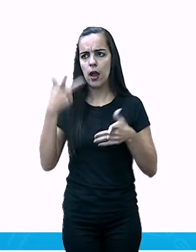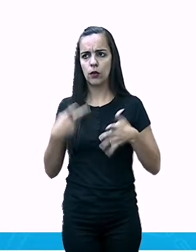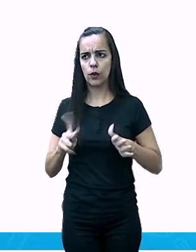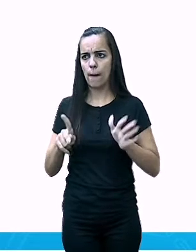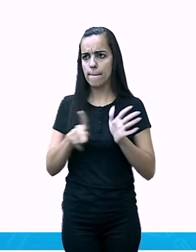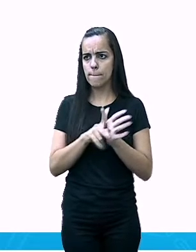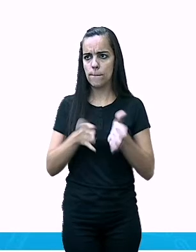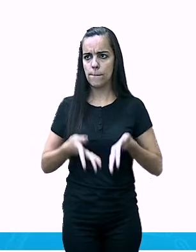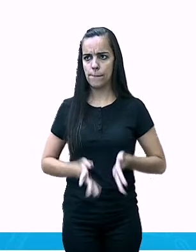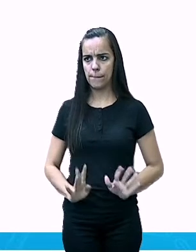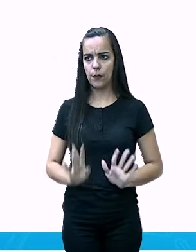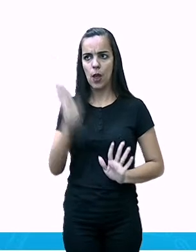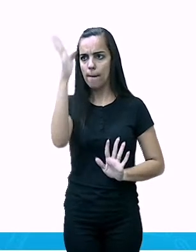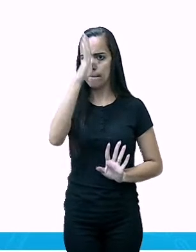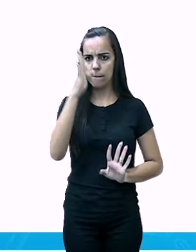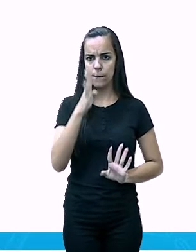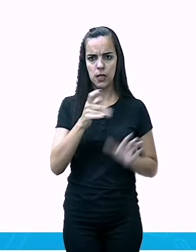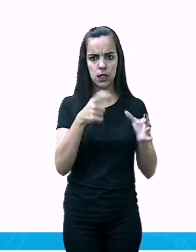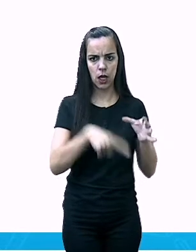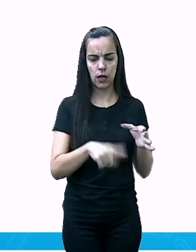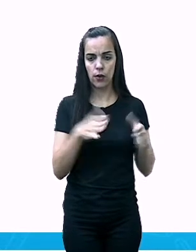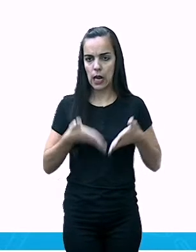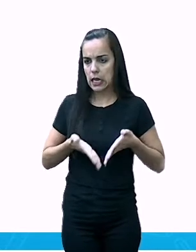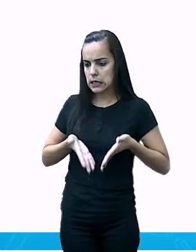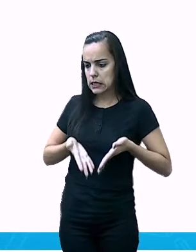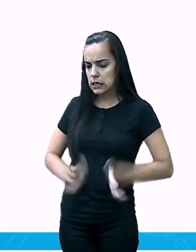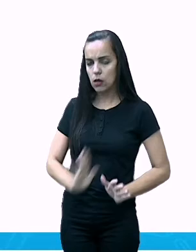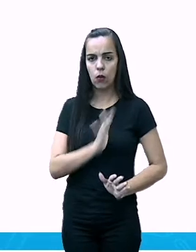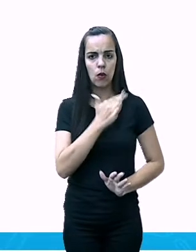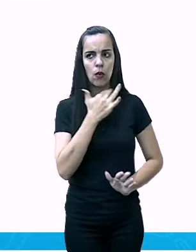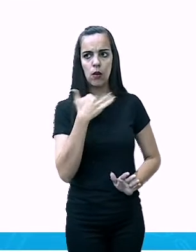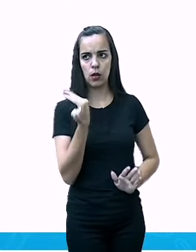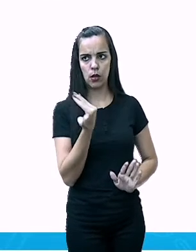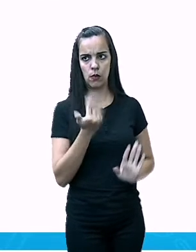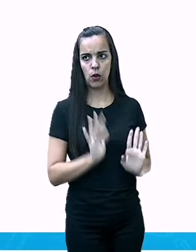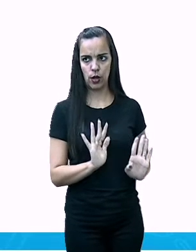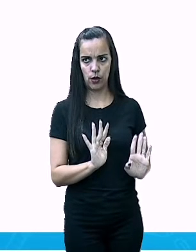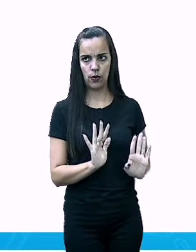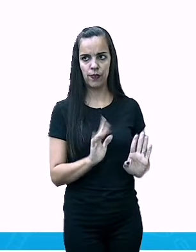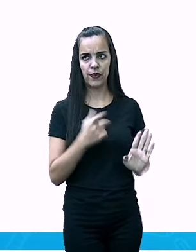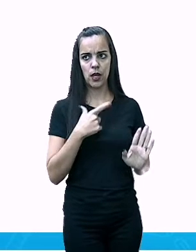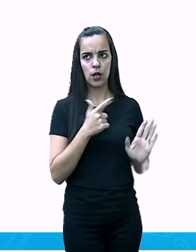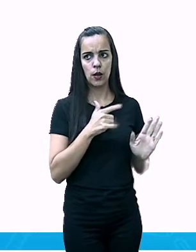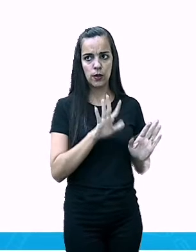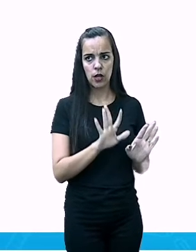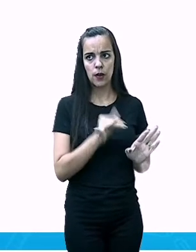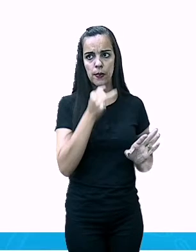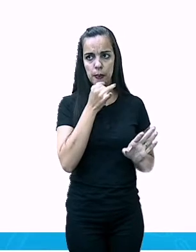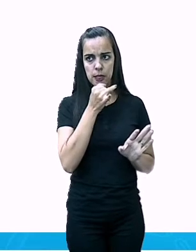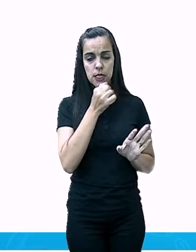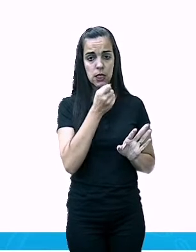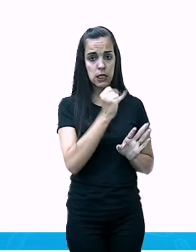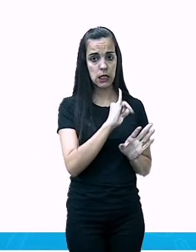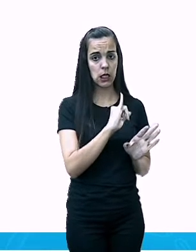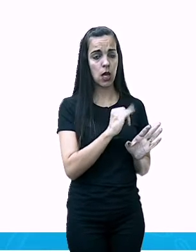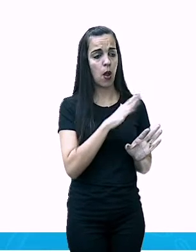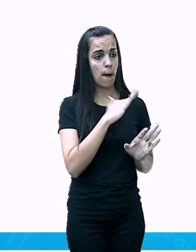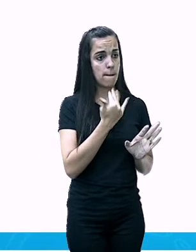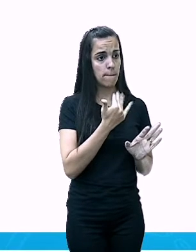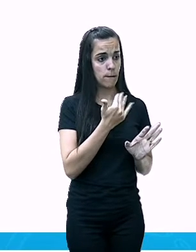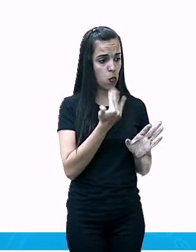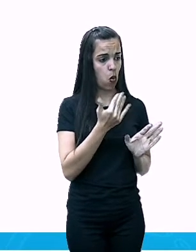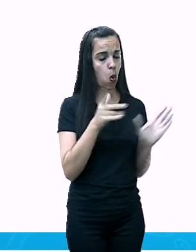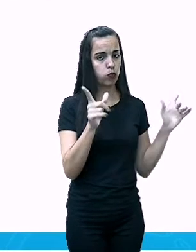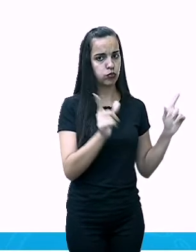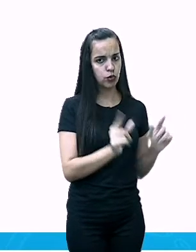nasceu e morreu. Quantidade que nasceu, diminuído. De quantidade que morreu. Ok?